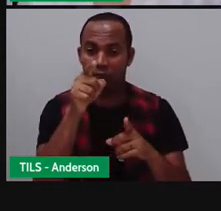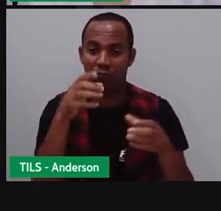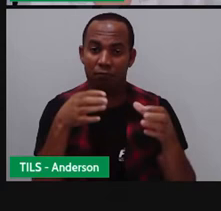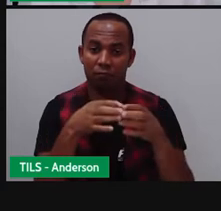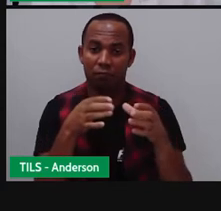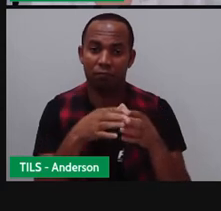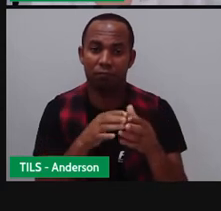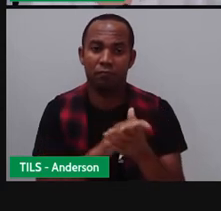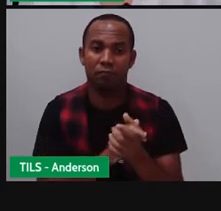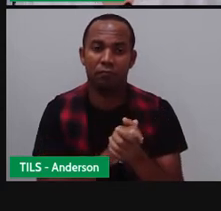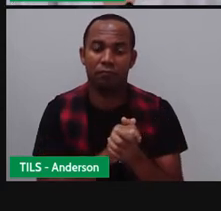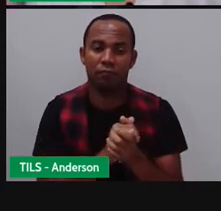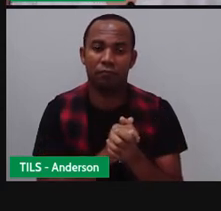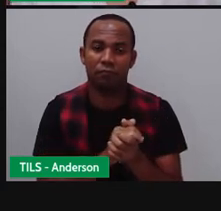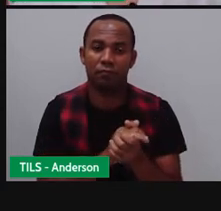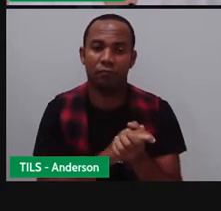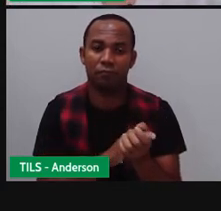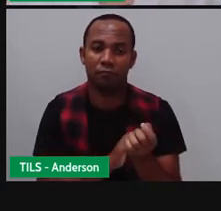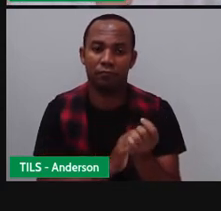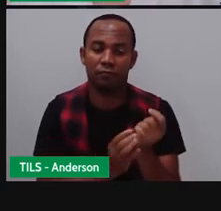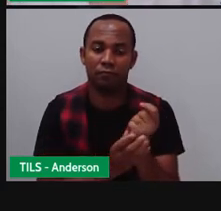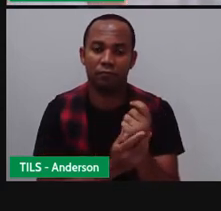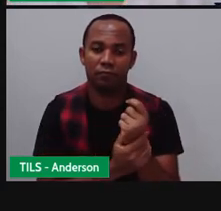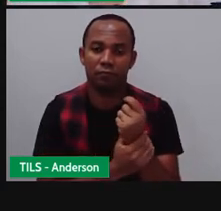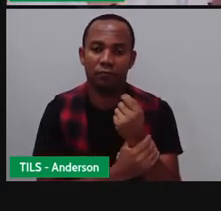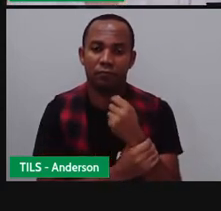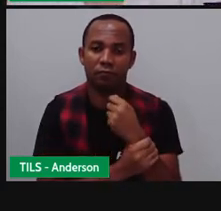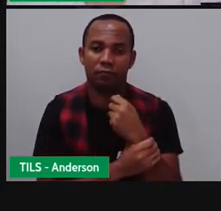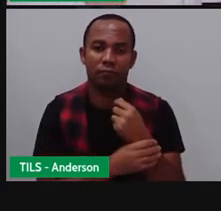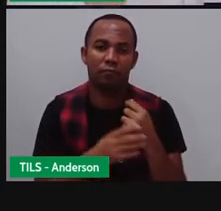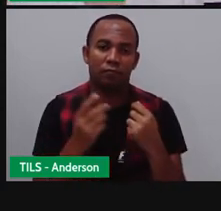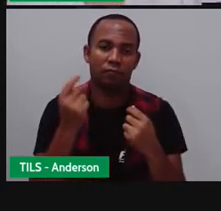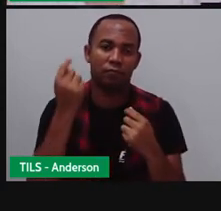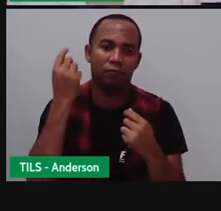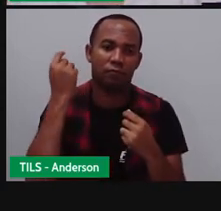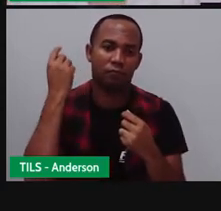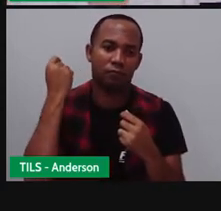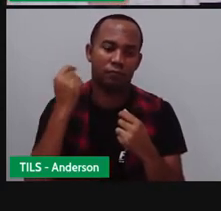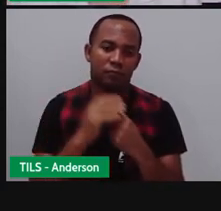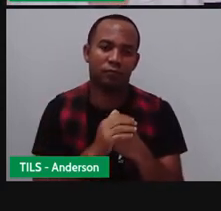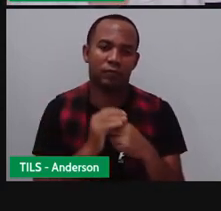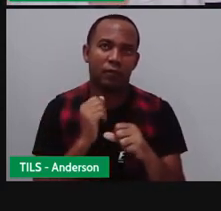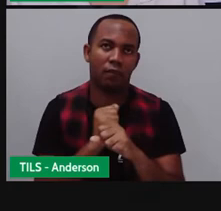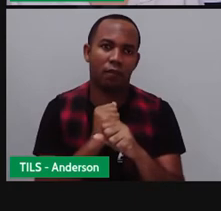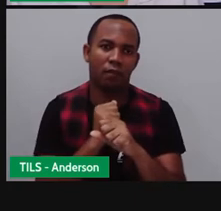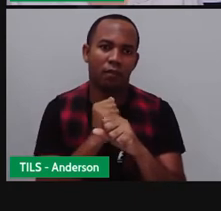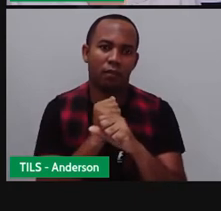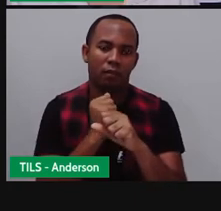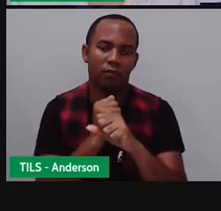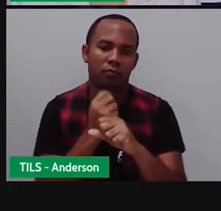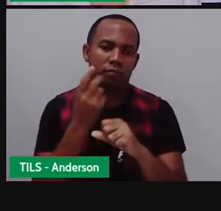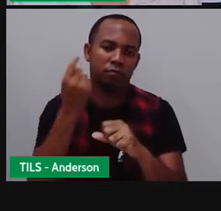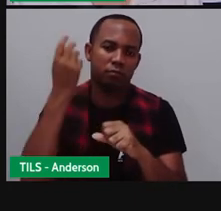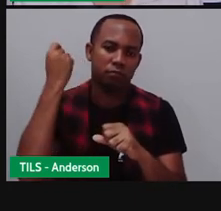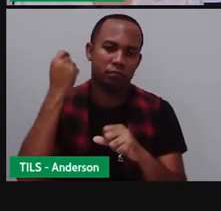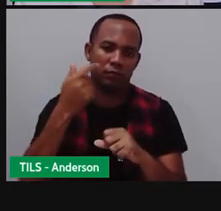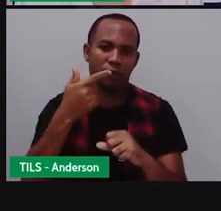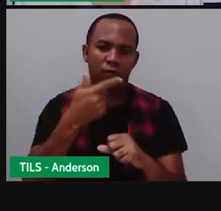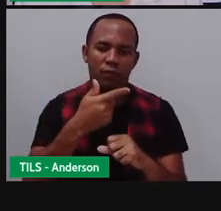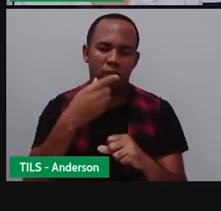falando, tá? É lá no Rio de Janeiro. Que foi fundada aí, né? Em 1923.